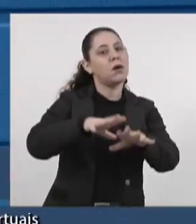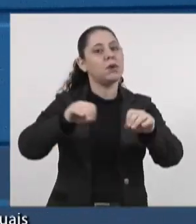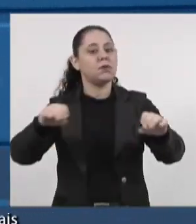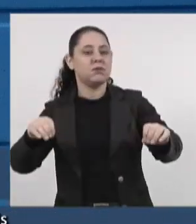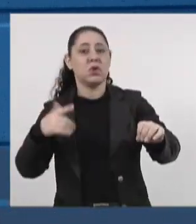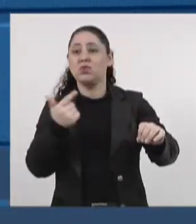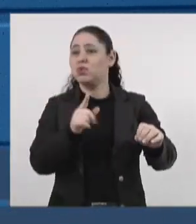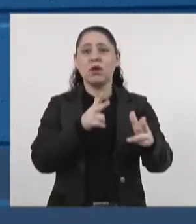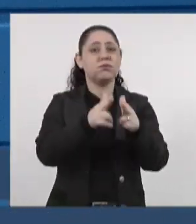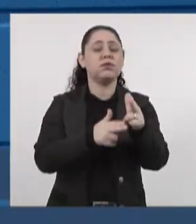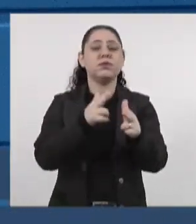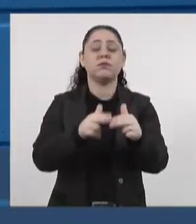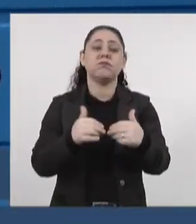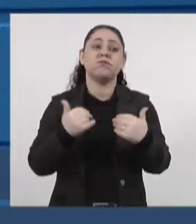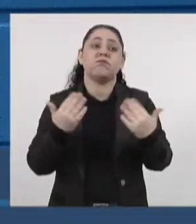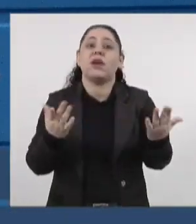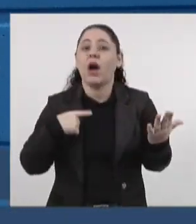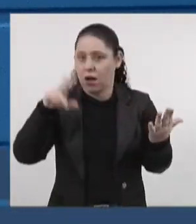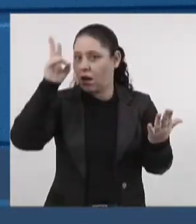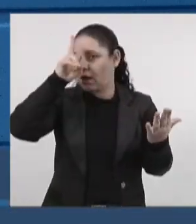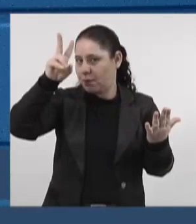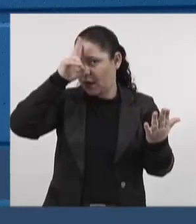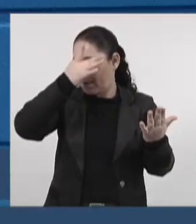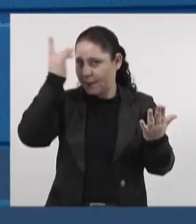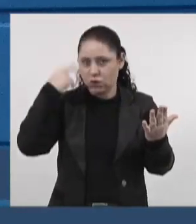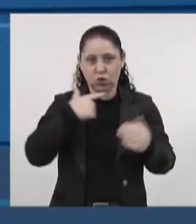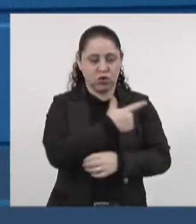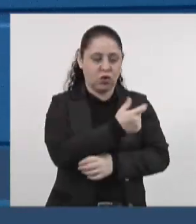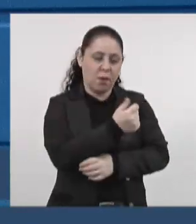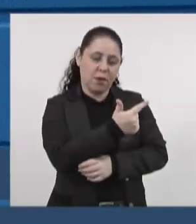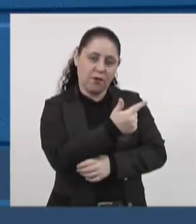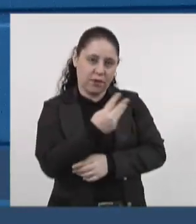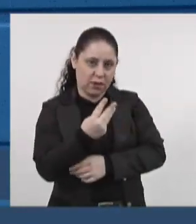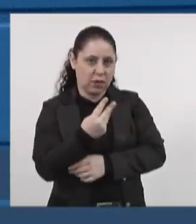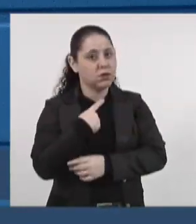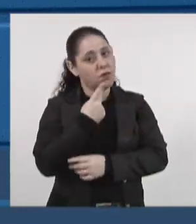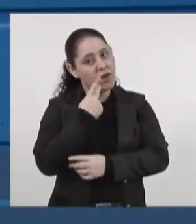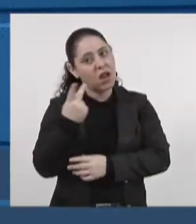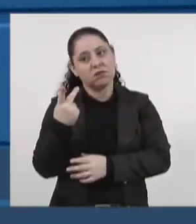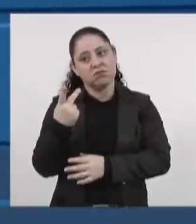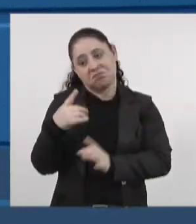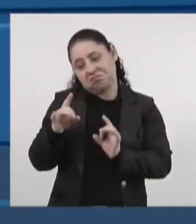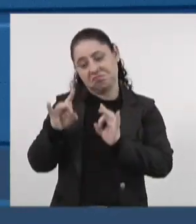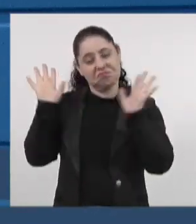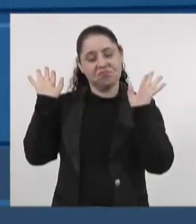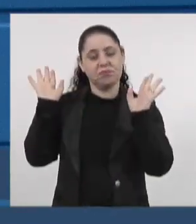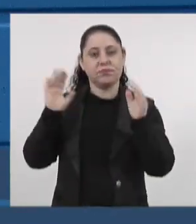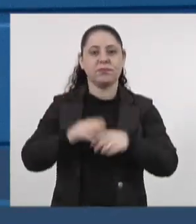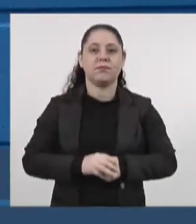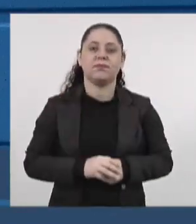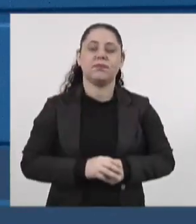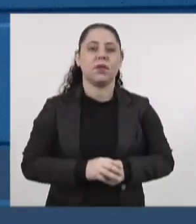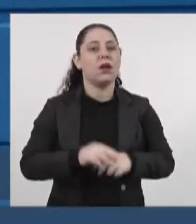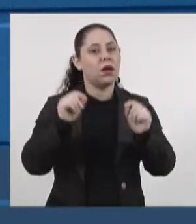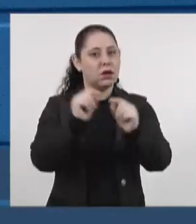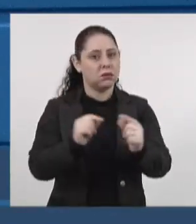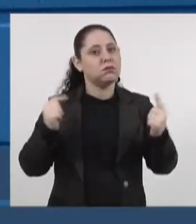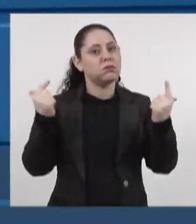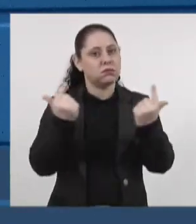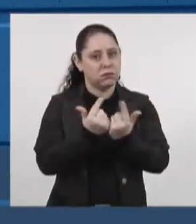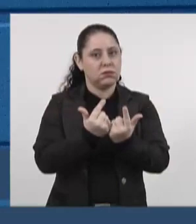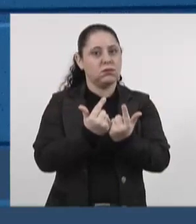fala, ah, mas não tem ferrovia. Mas vão lembrar do pessoal de 2023, que deixou passar. Então, essa Assembleia